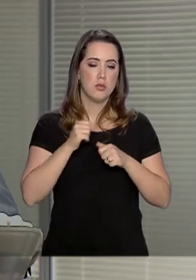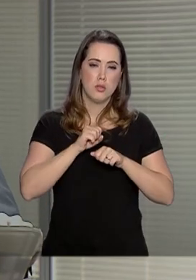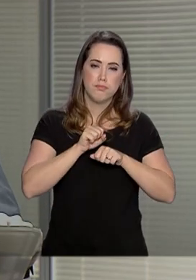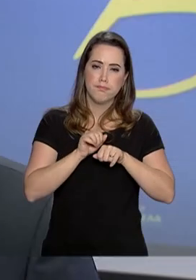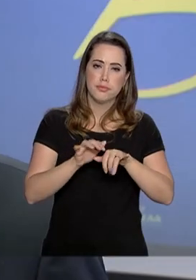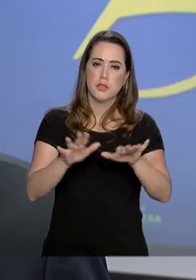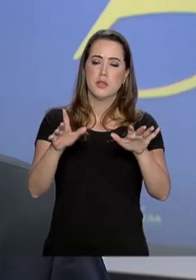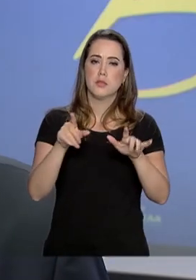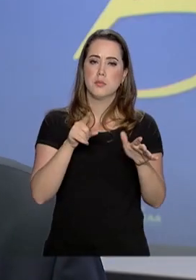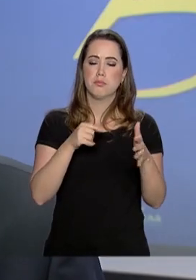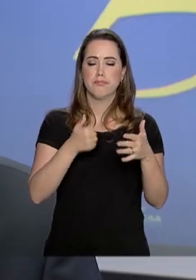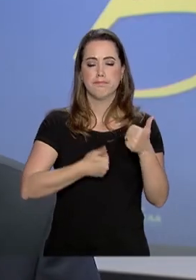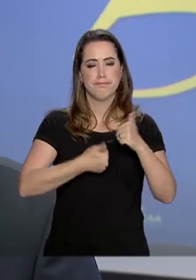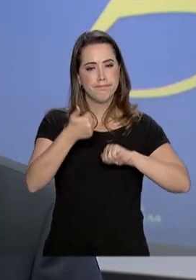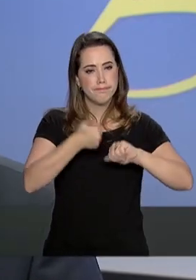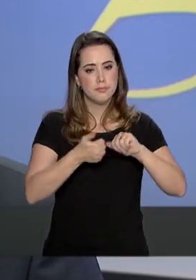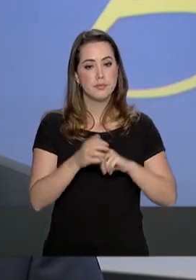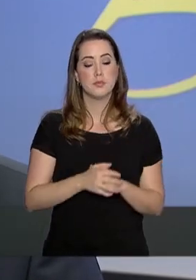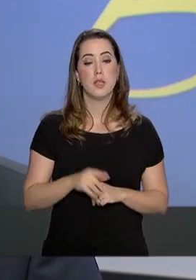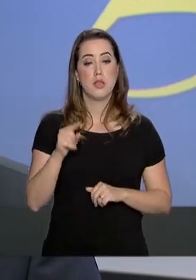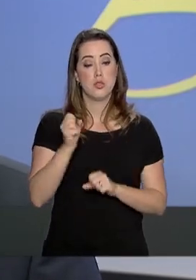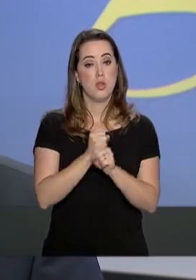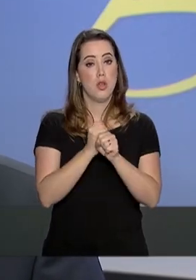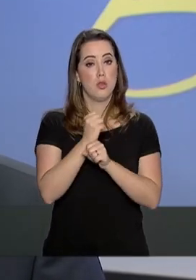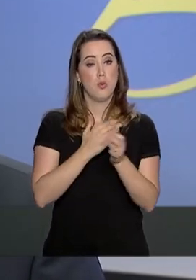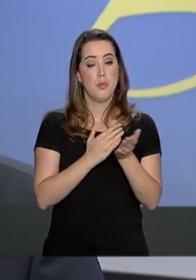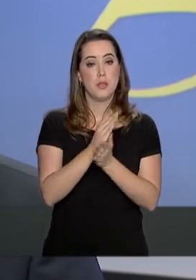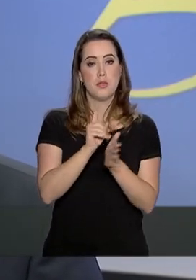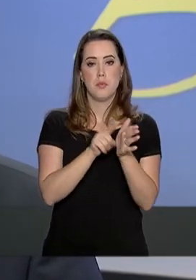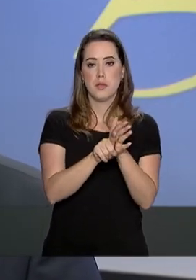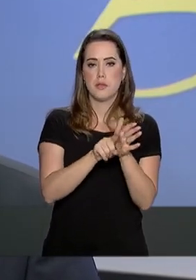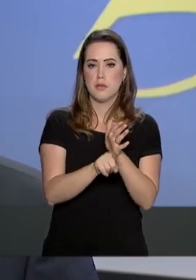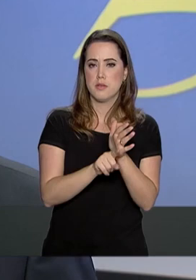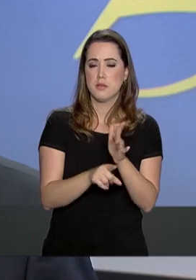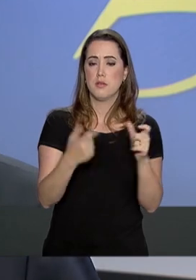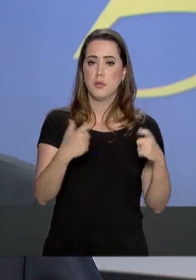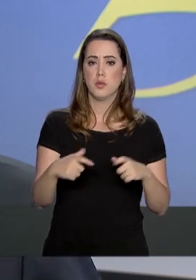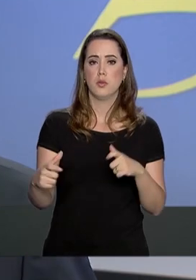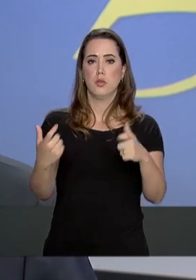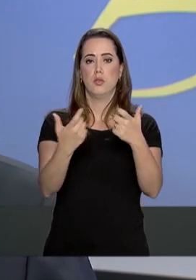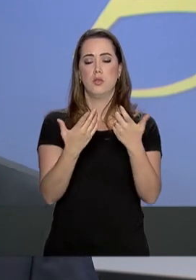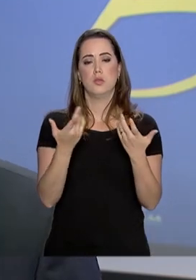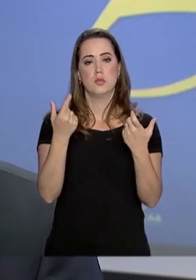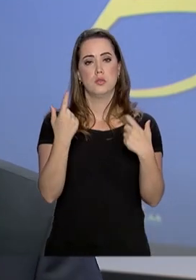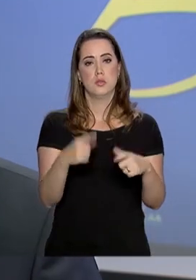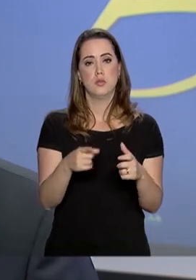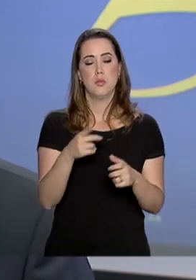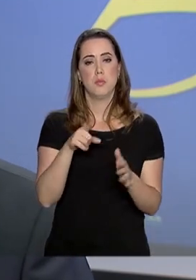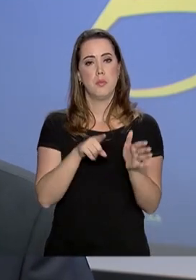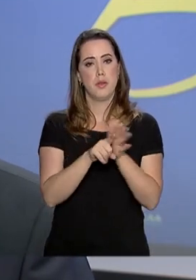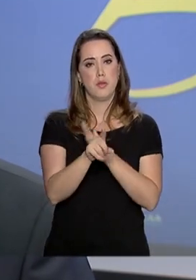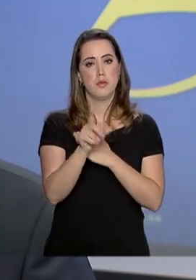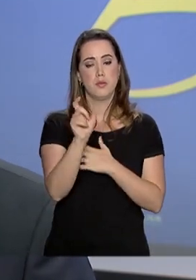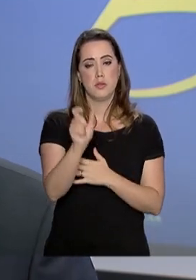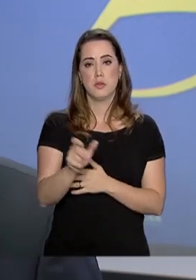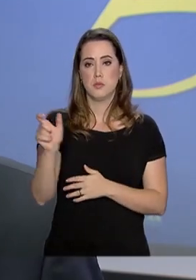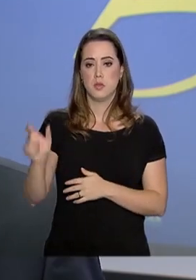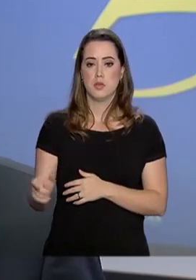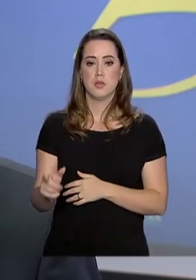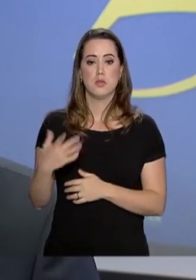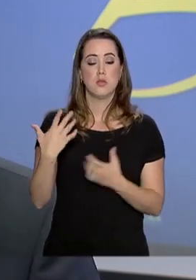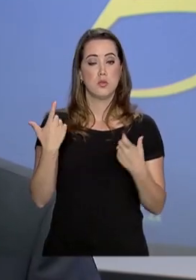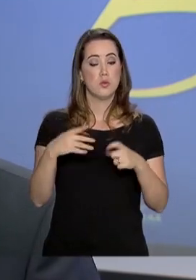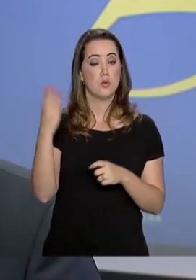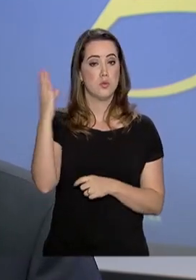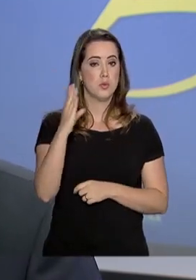a avaliação. Esse ano, provavelmente, vamos começar a pesquisa também dos aeroportos regionais para perguntar aos passageiros do